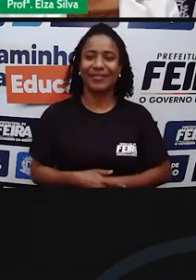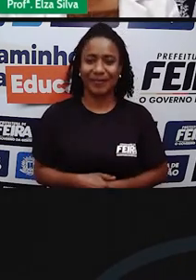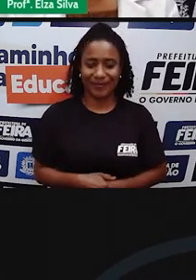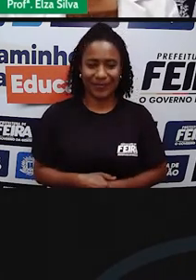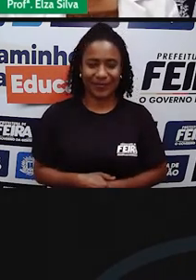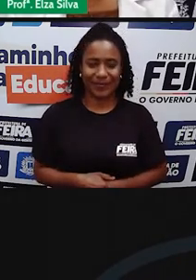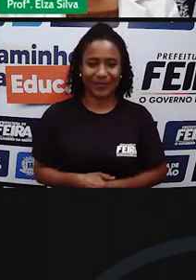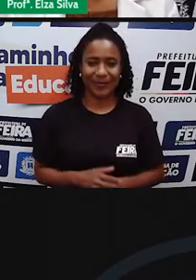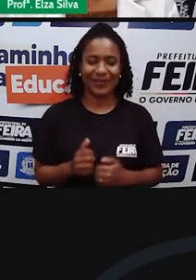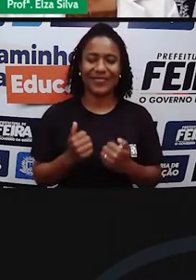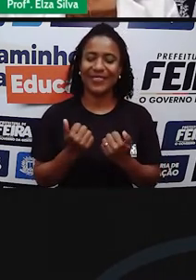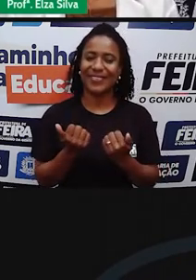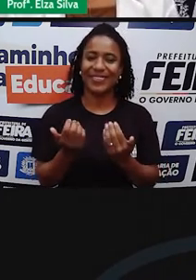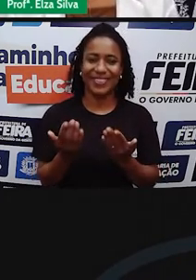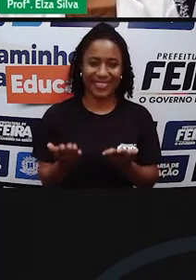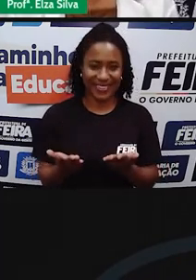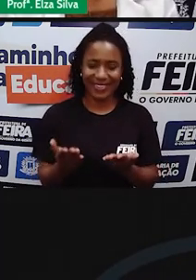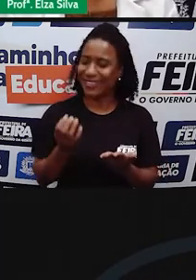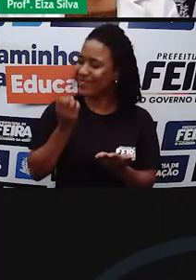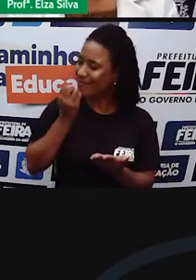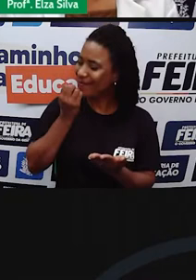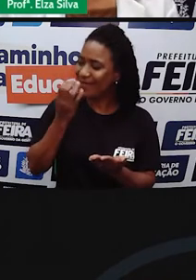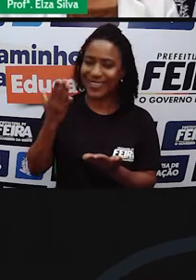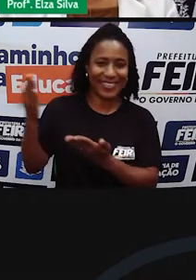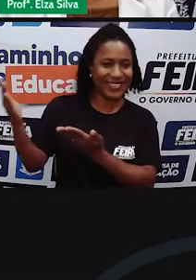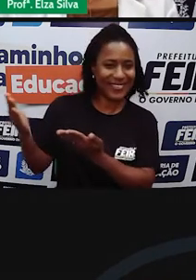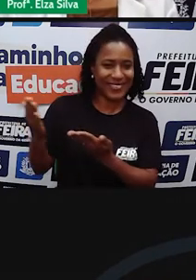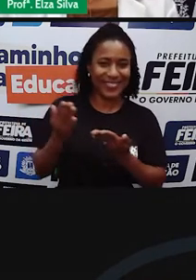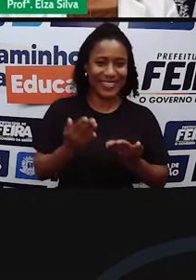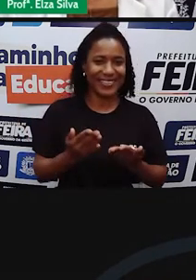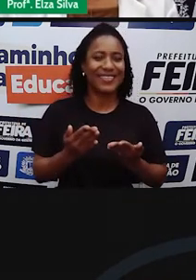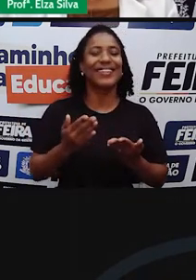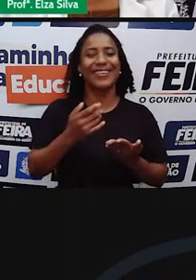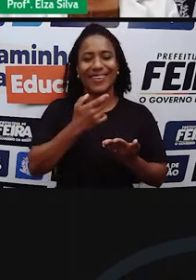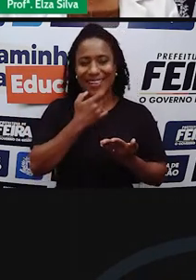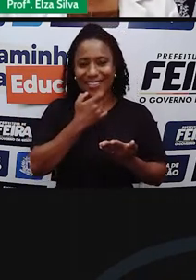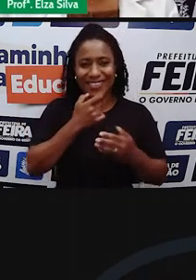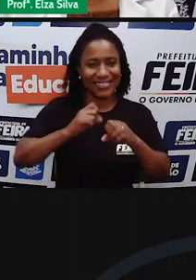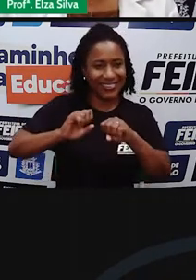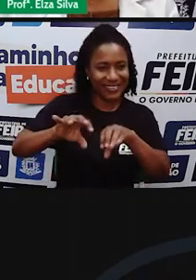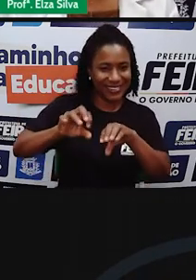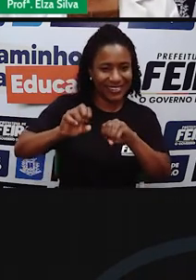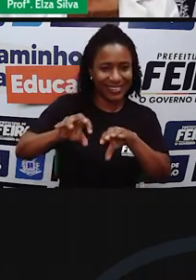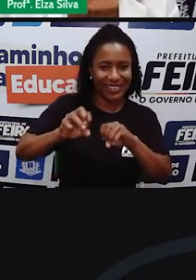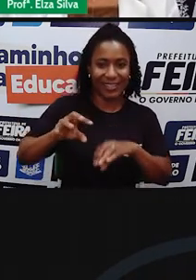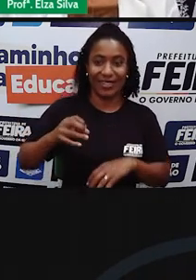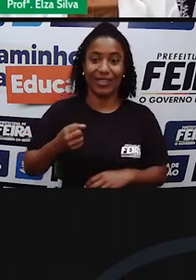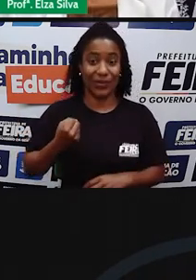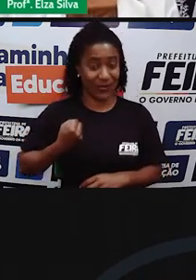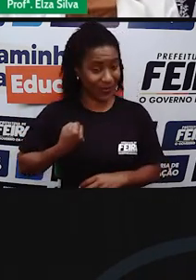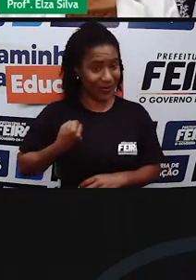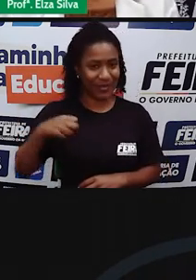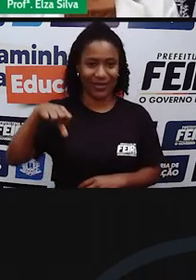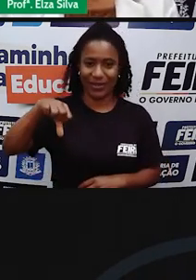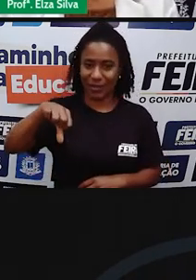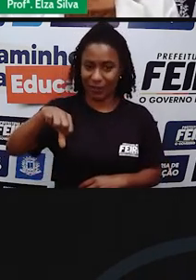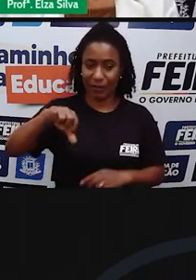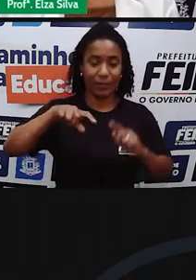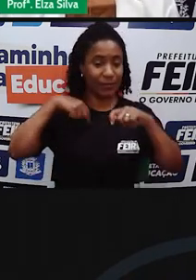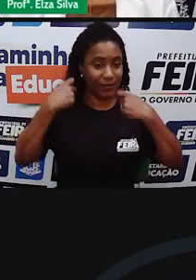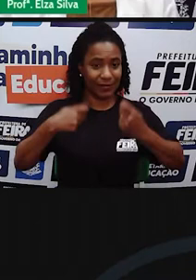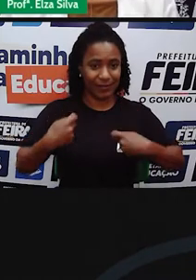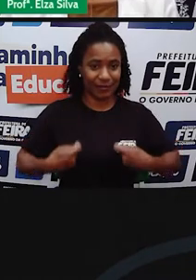aula de inglês nº 9. Eu sou parda,